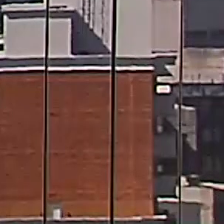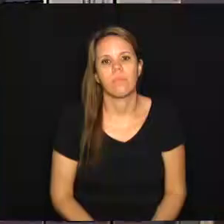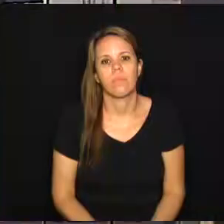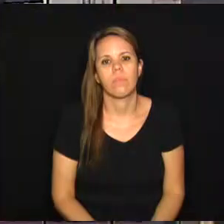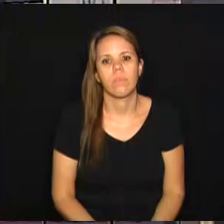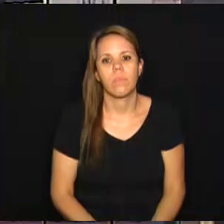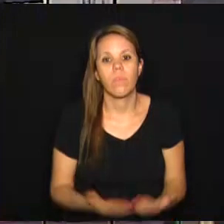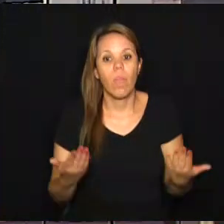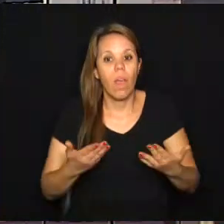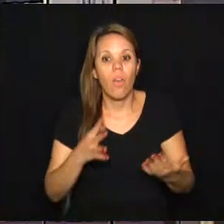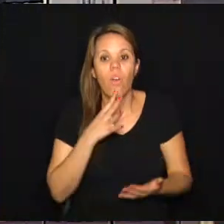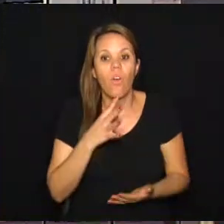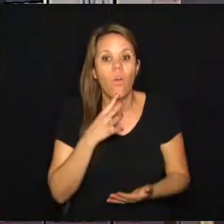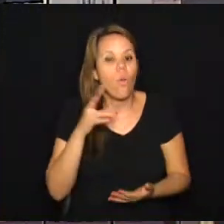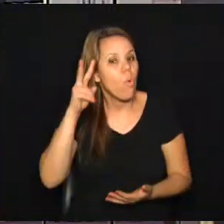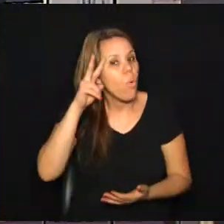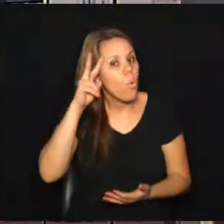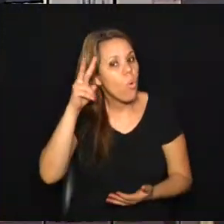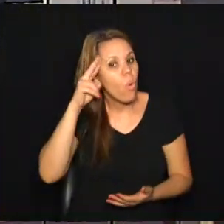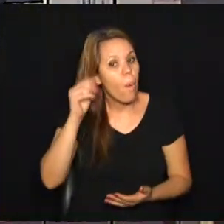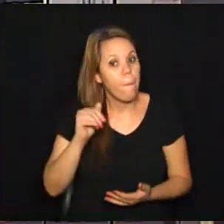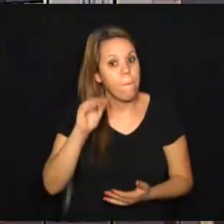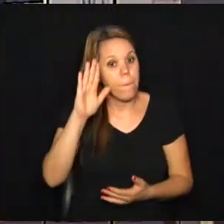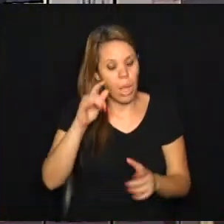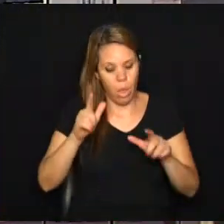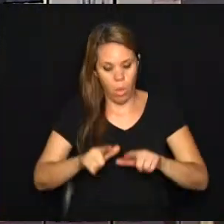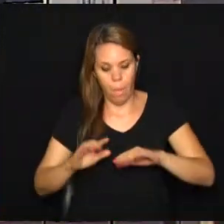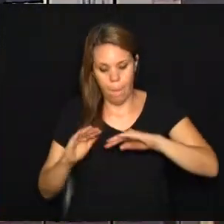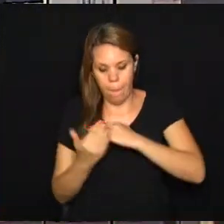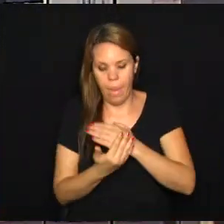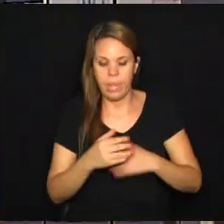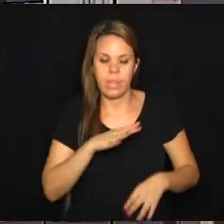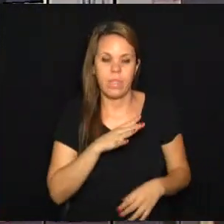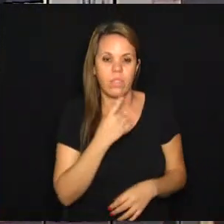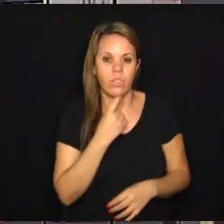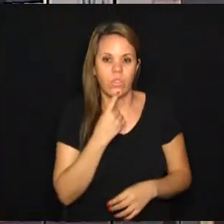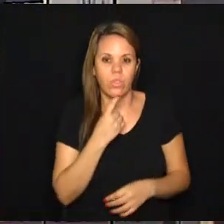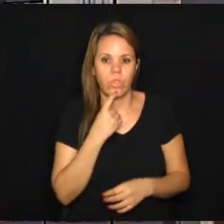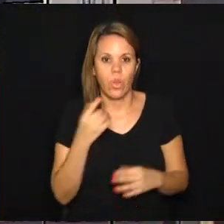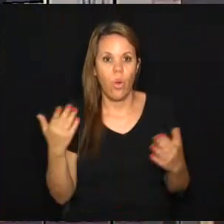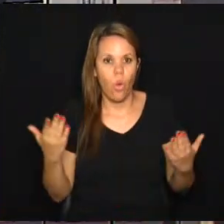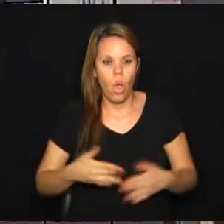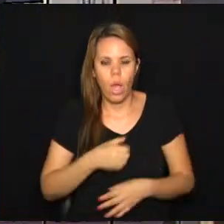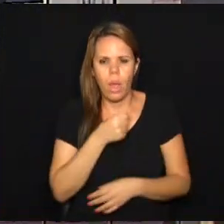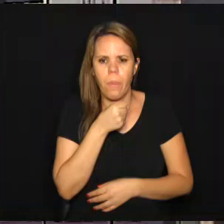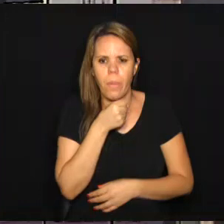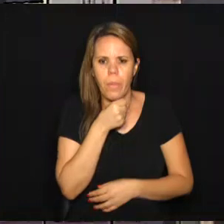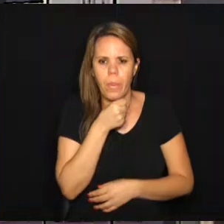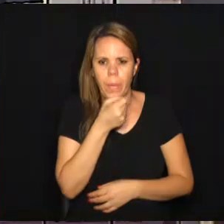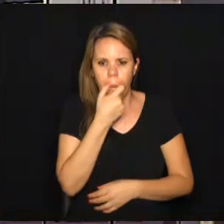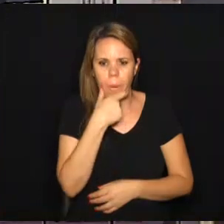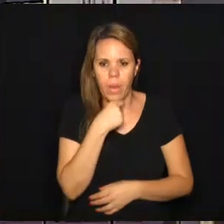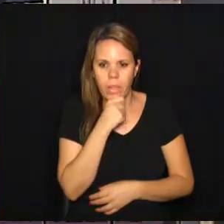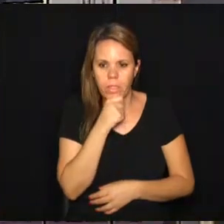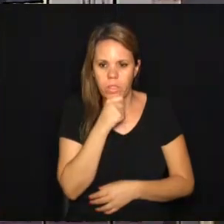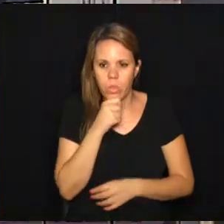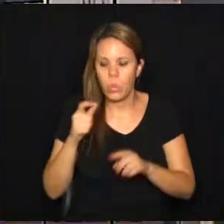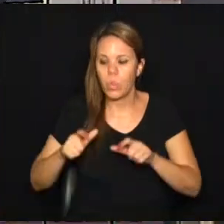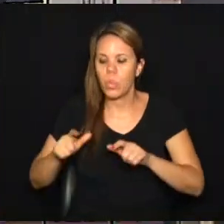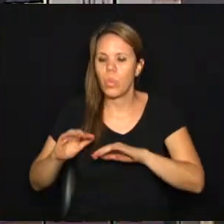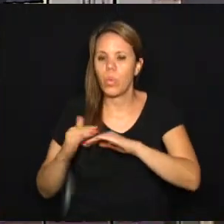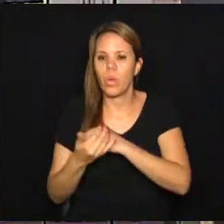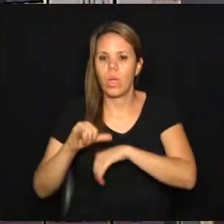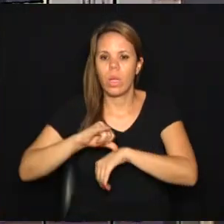Hora de conhecermos a história de mais um bairro aqui da cidade de Campinas. E hoje o repórter Rubens Morelli está em uma região